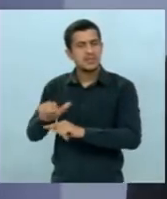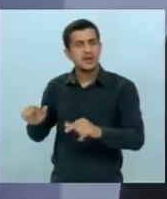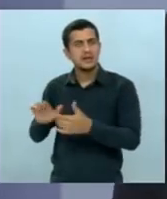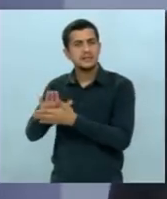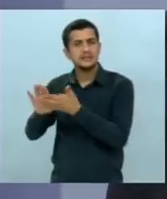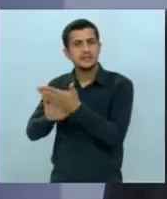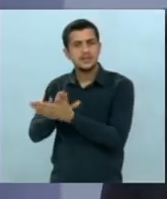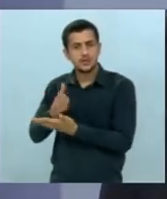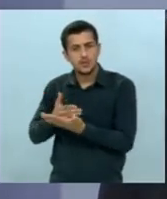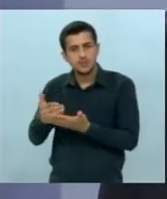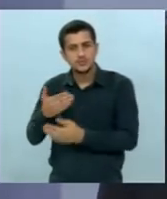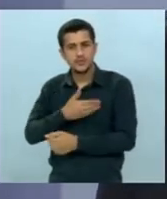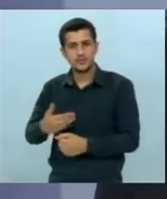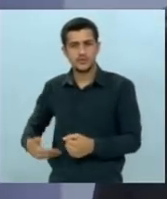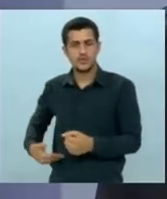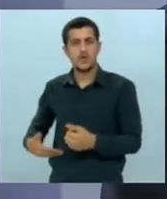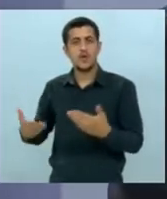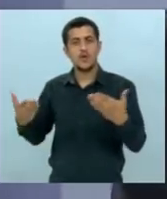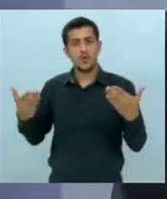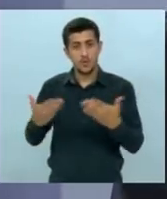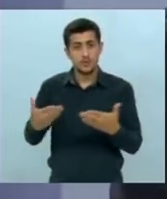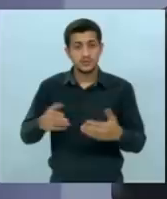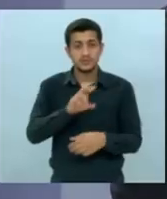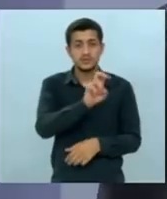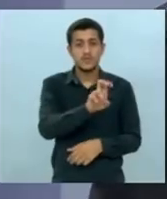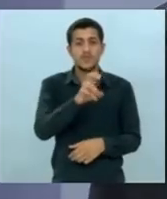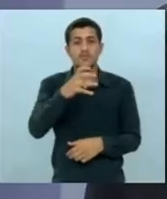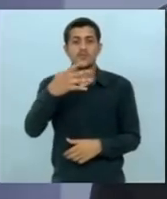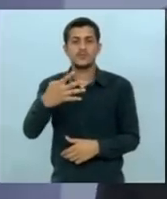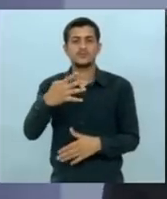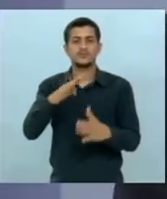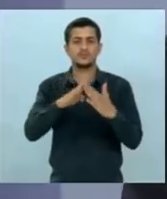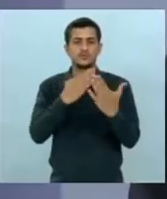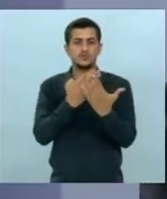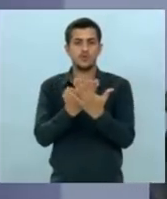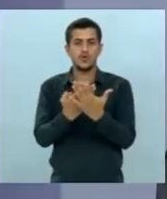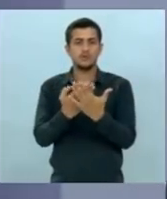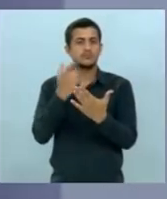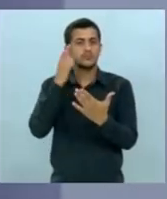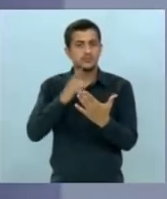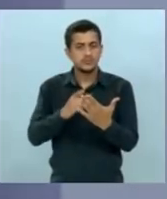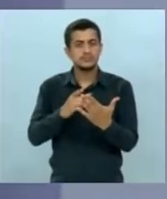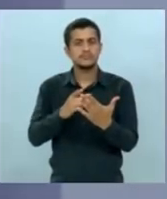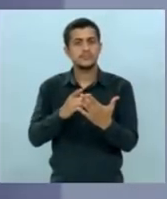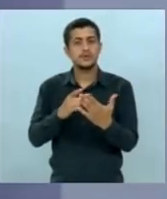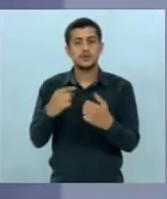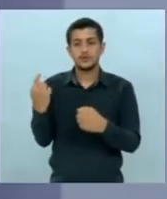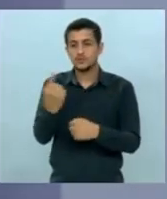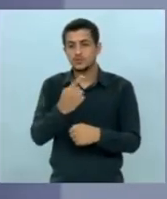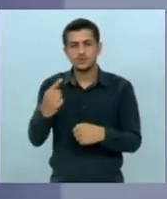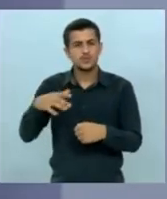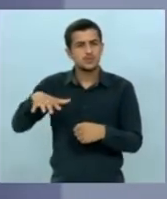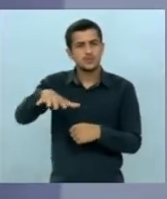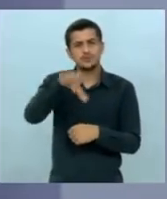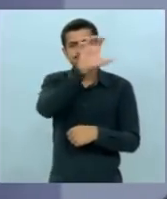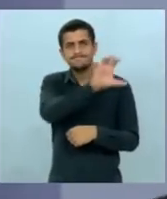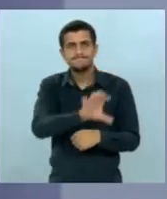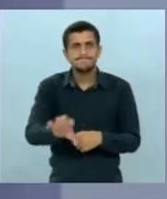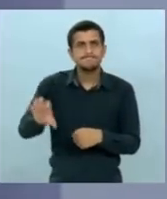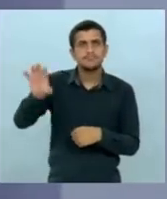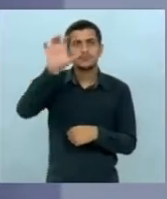começou o nosso governo hoje nós temos 54 instaladas e nós vamos implantar em todas as regiões